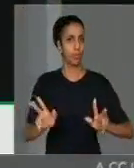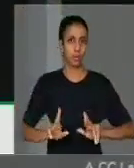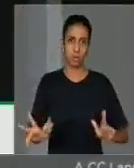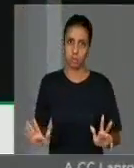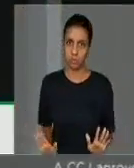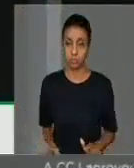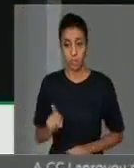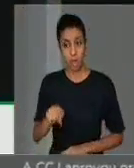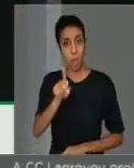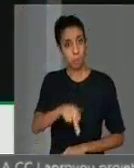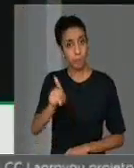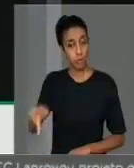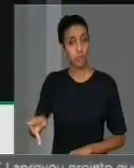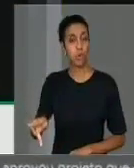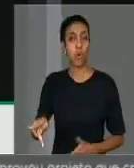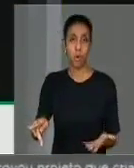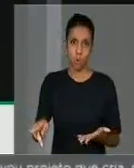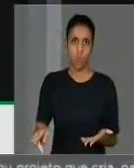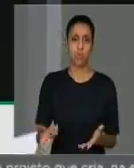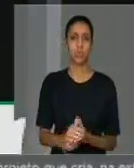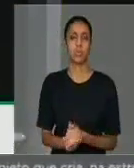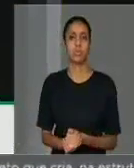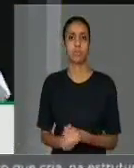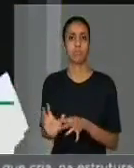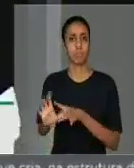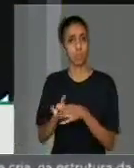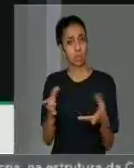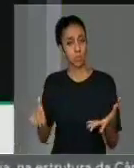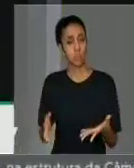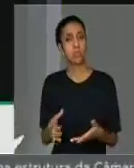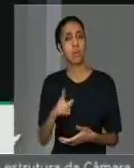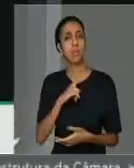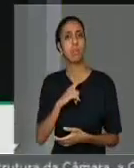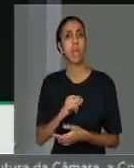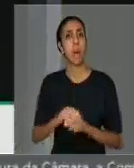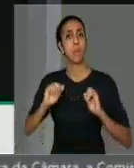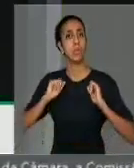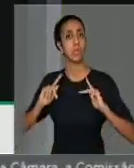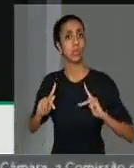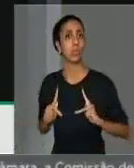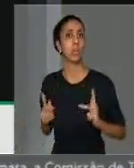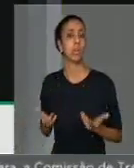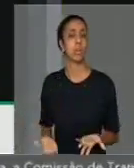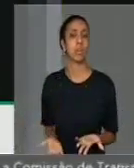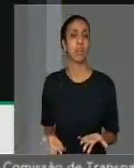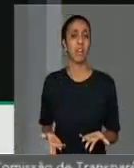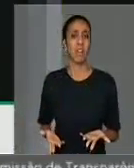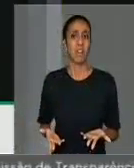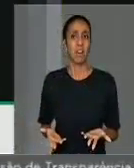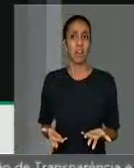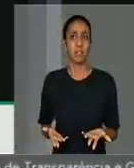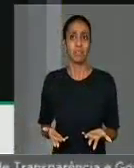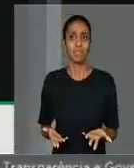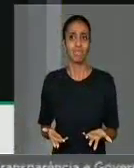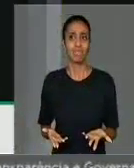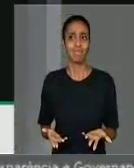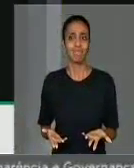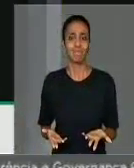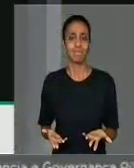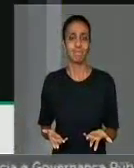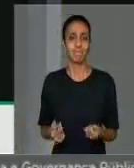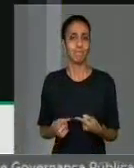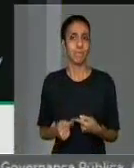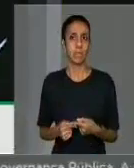tem uma, hoje, nos regimes atuais, tem uma aposentadoria, condições de aposentadoria que não se